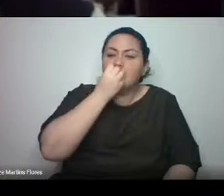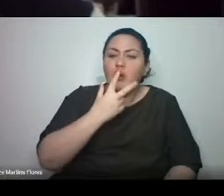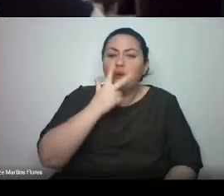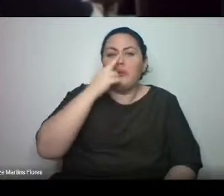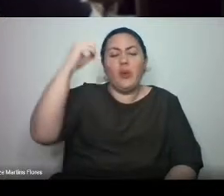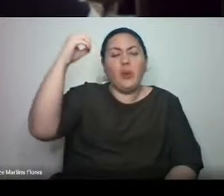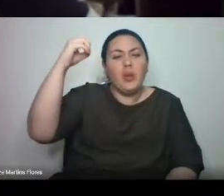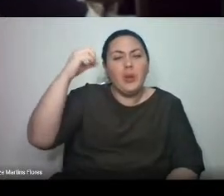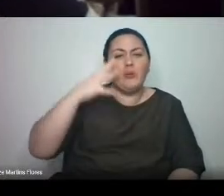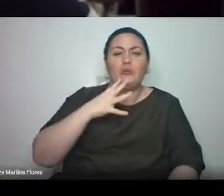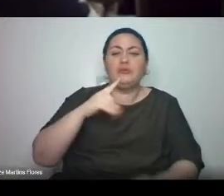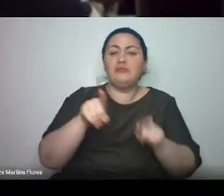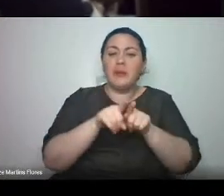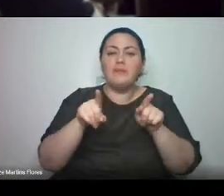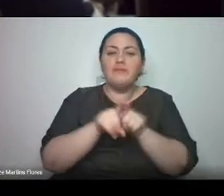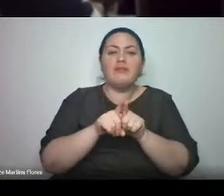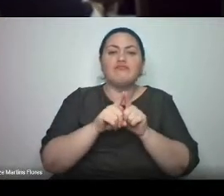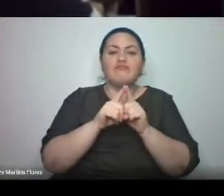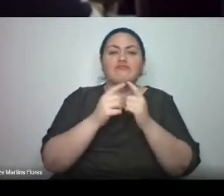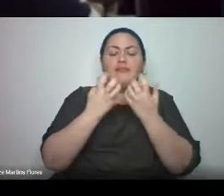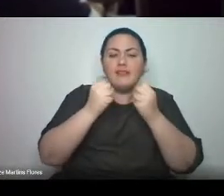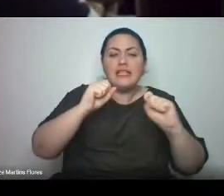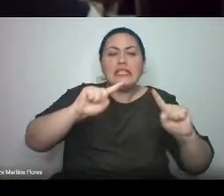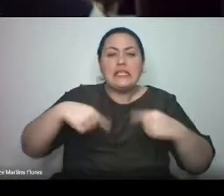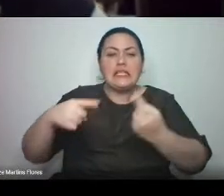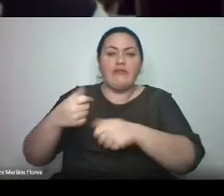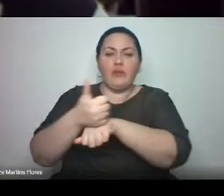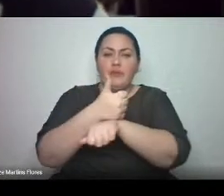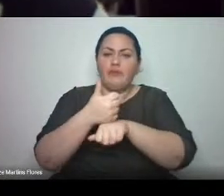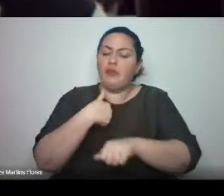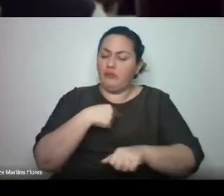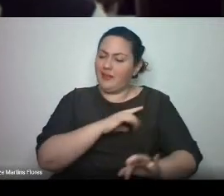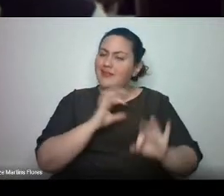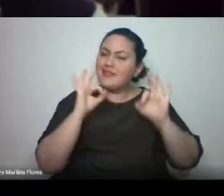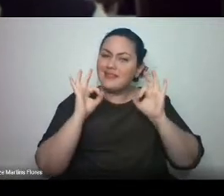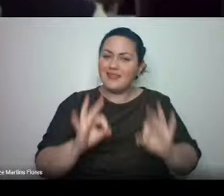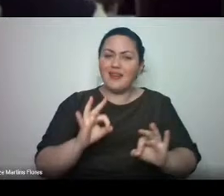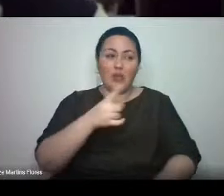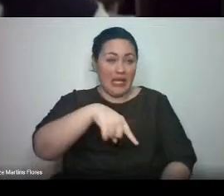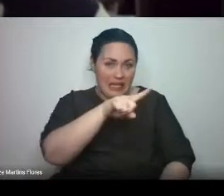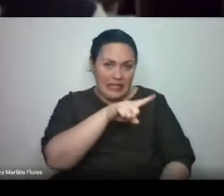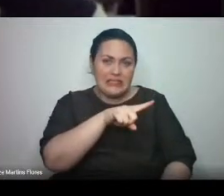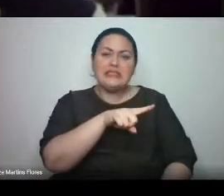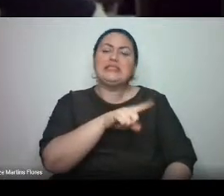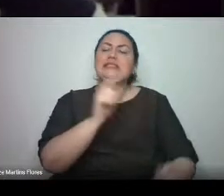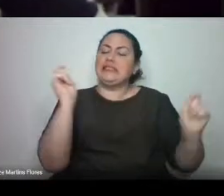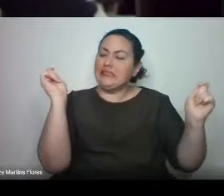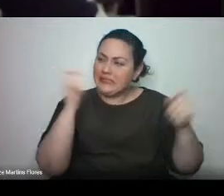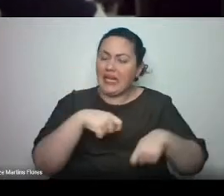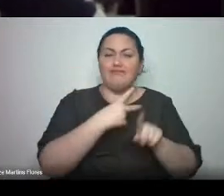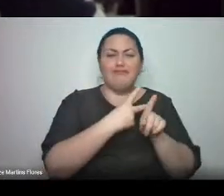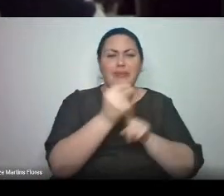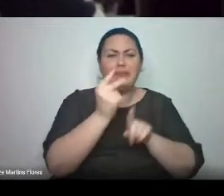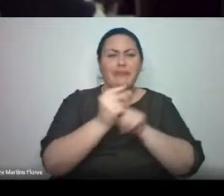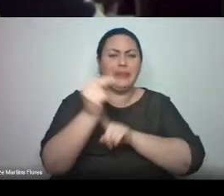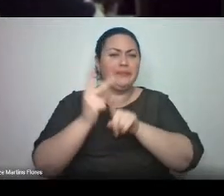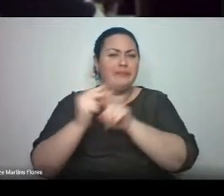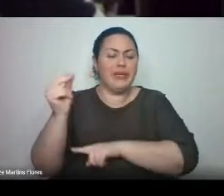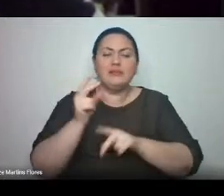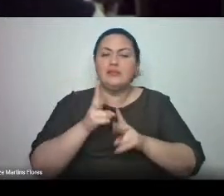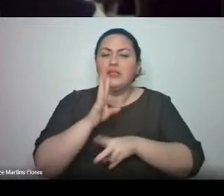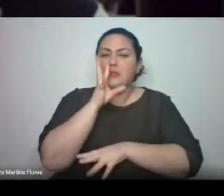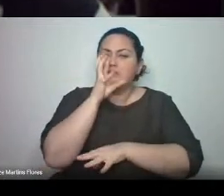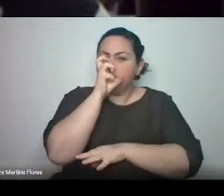de desafios na profissão que escolheram. Que tenho certeza, eles são capazes e vencerão um a um, com muita resiliência.